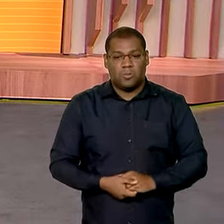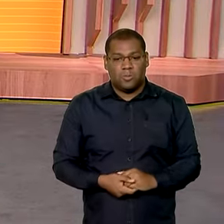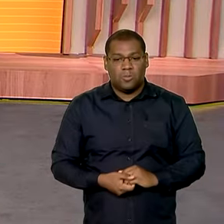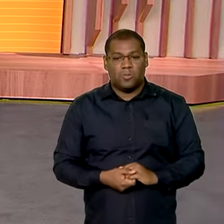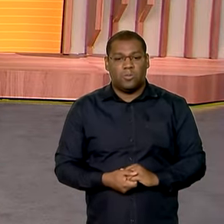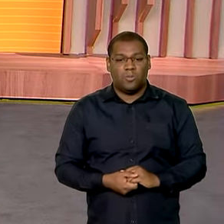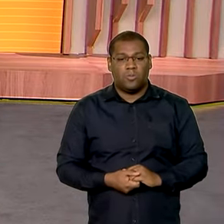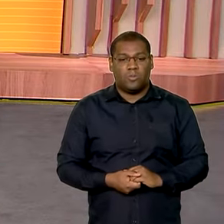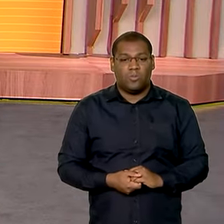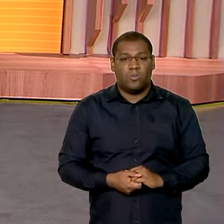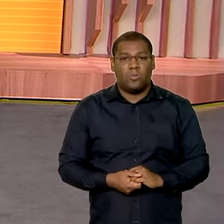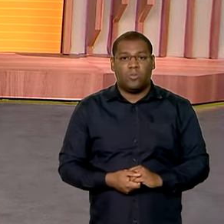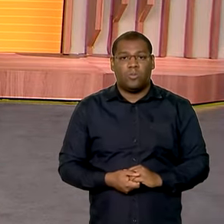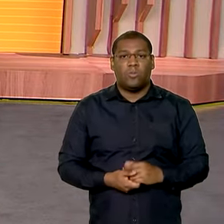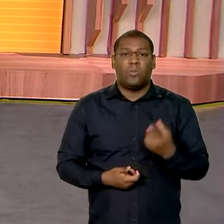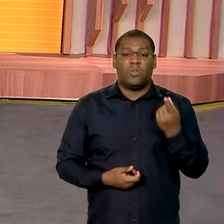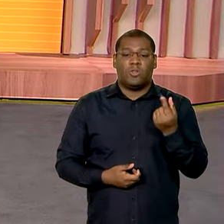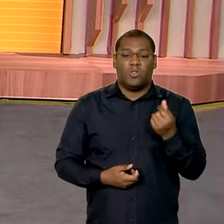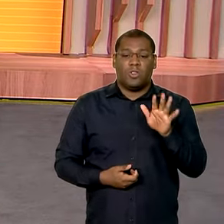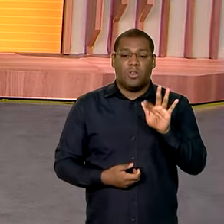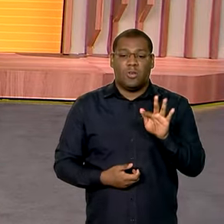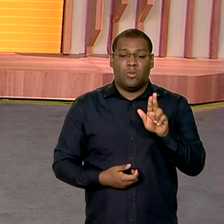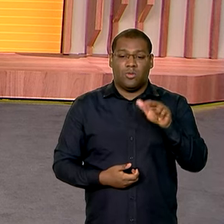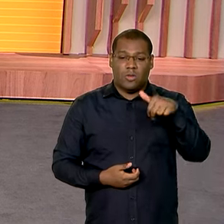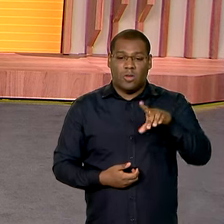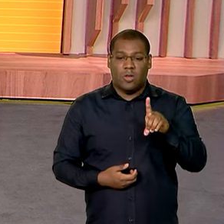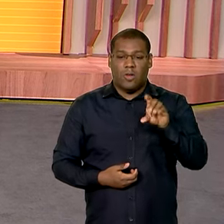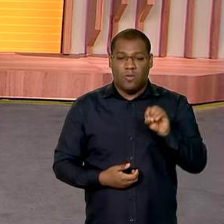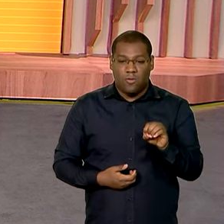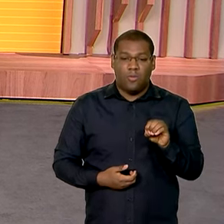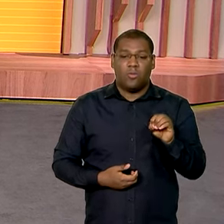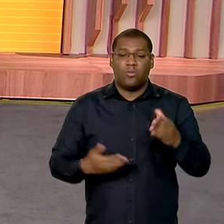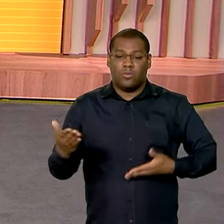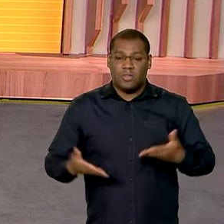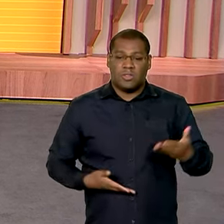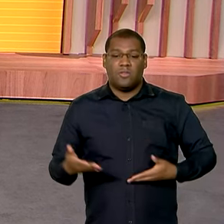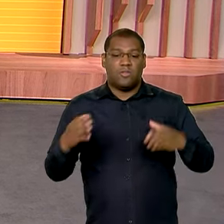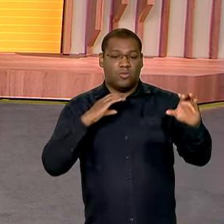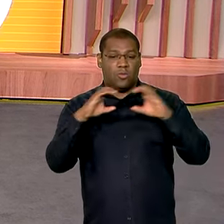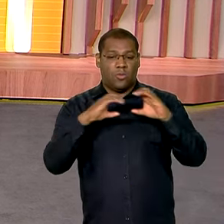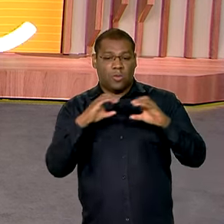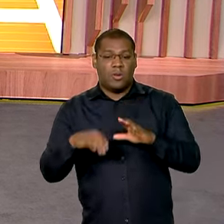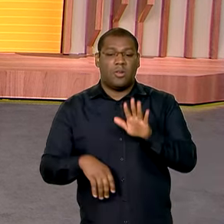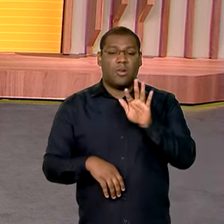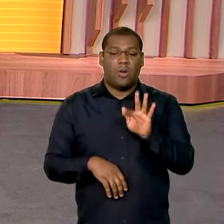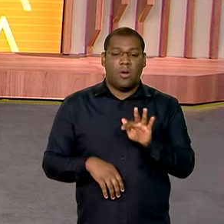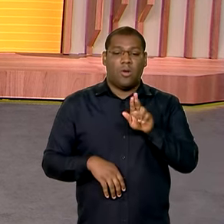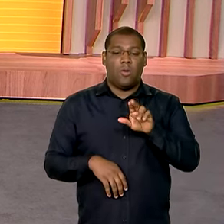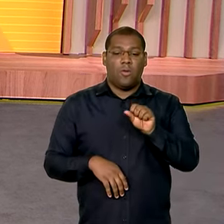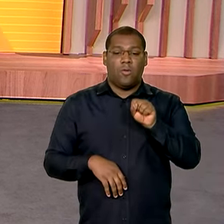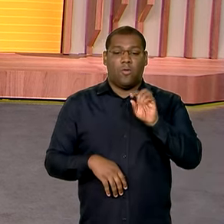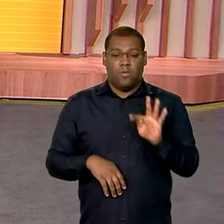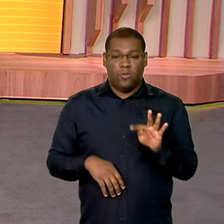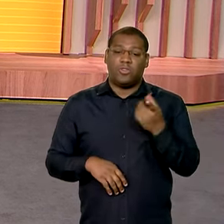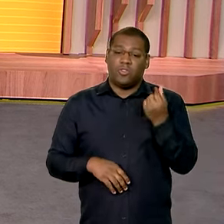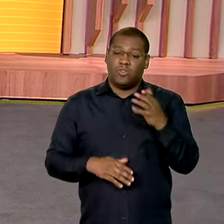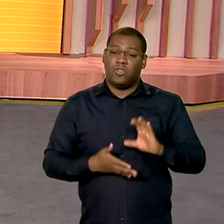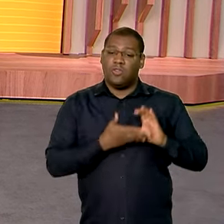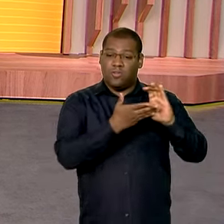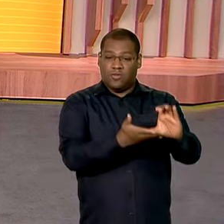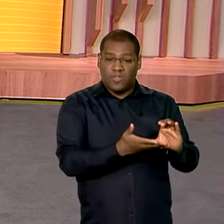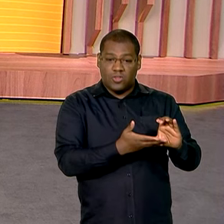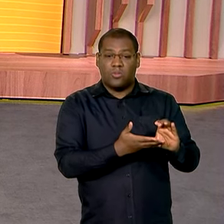E recursos do Fundo de Universalização dos Serviços de Telecomunicações, o FUSTE, vão ser destinados para